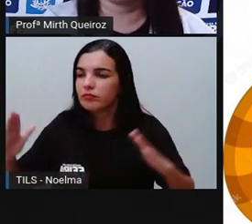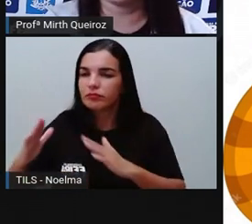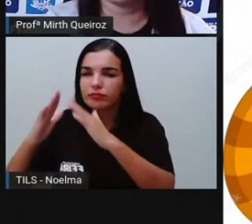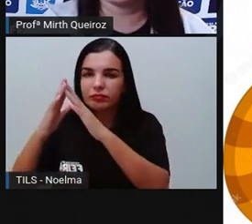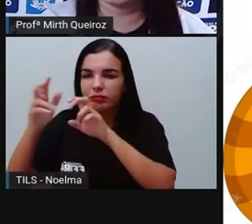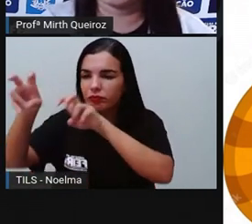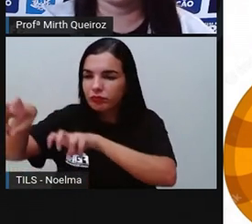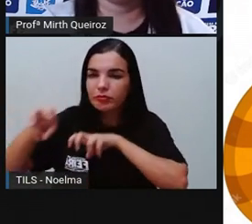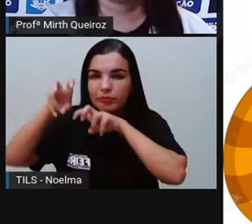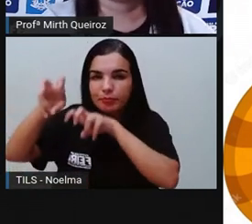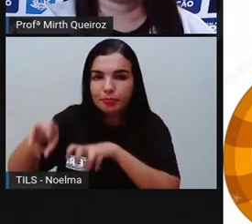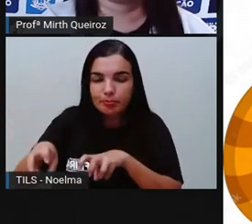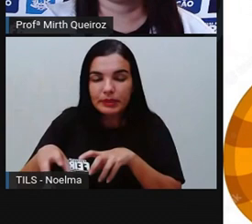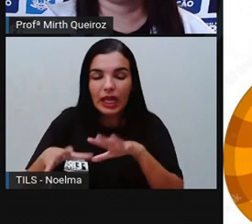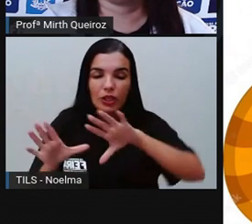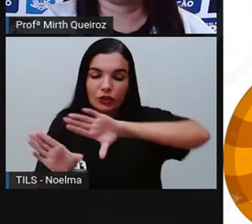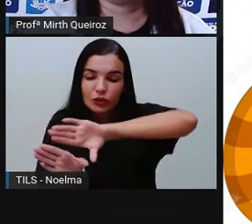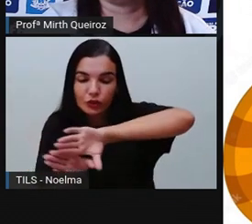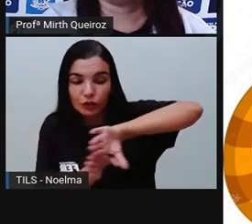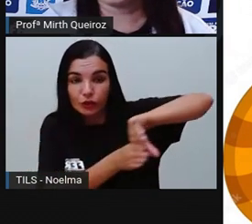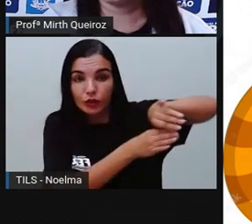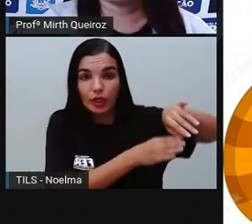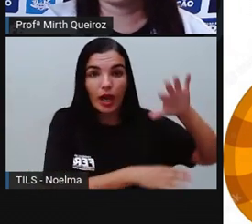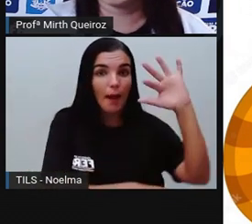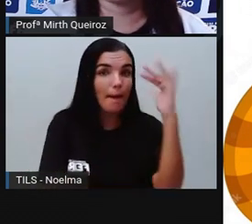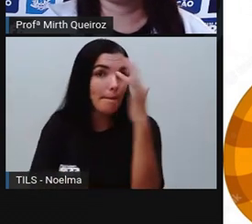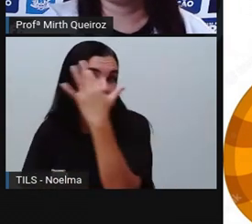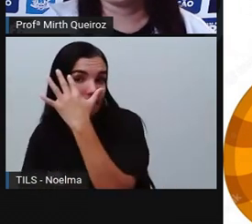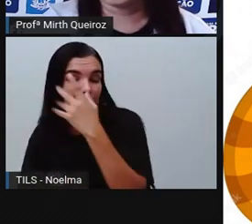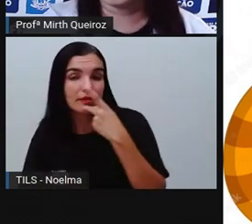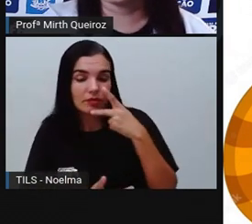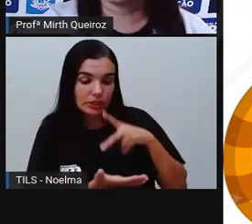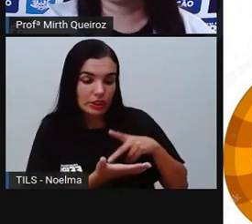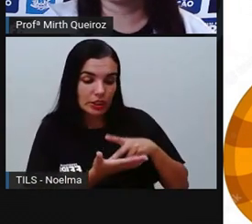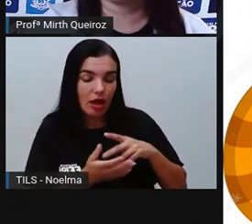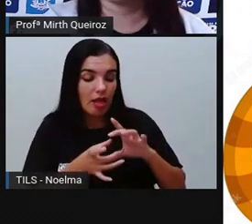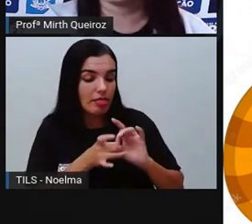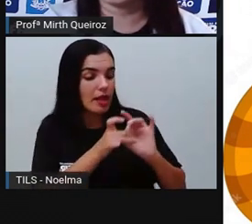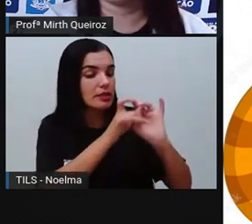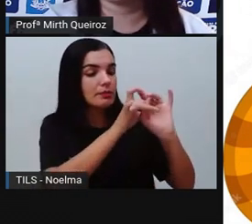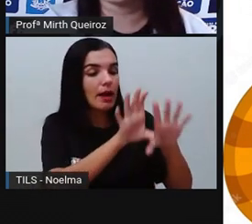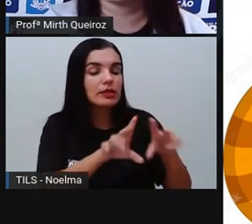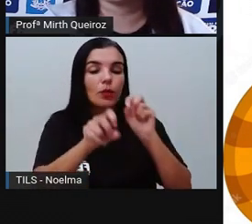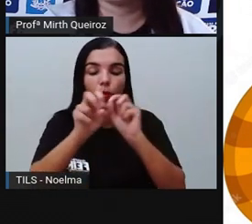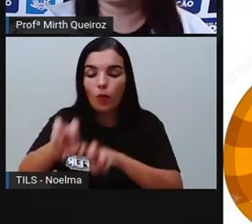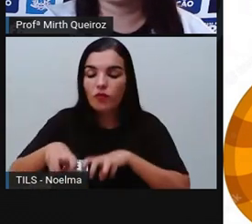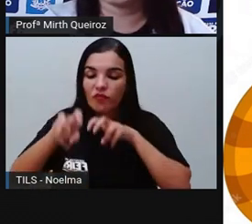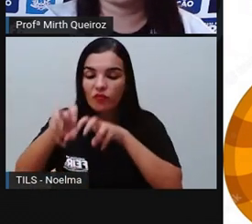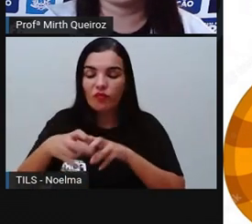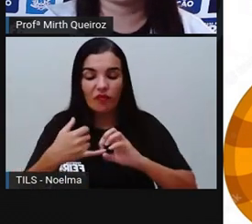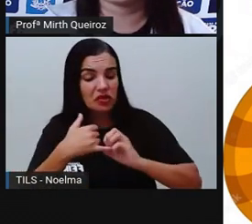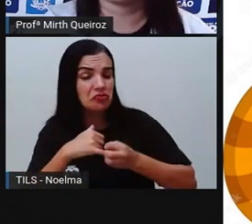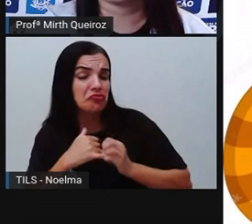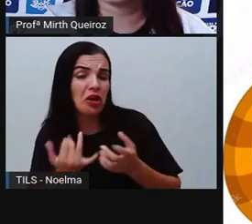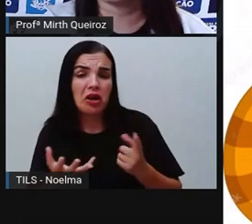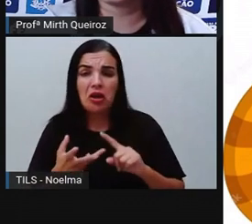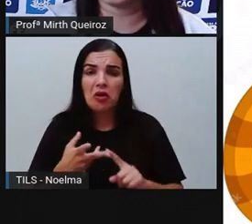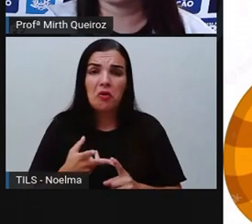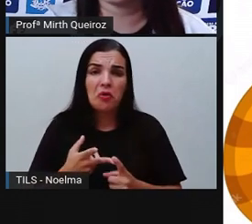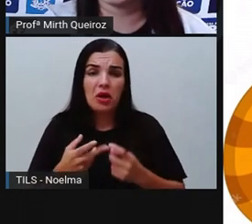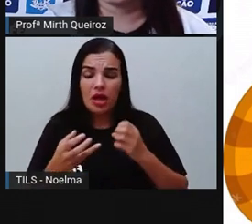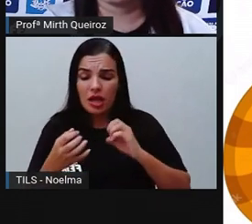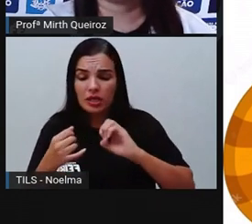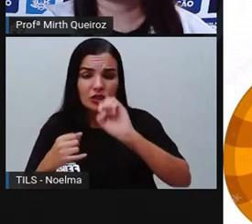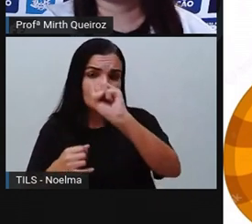mata original para poder dar espaço à agricultura, né? A plantação de feijão, a plantação de